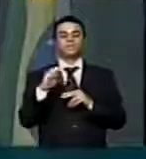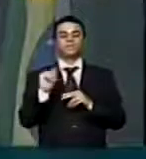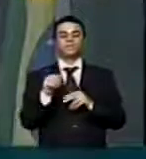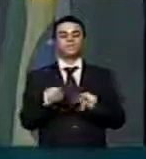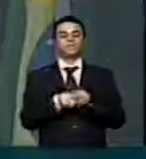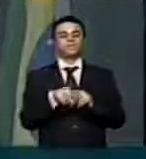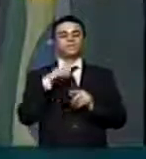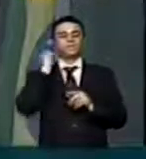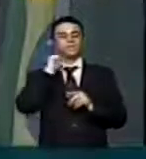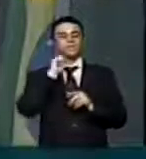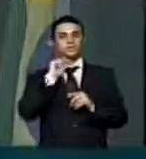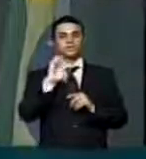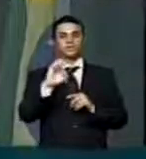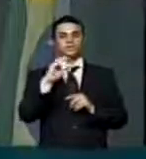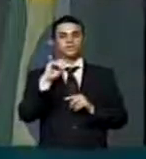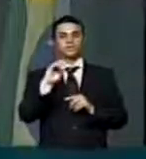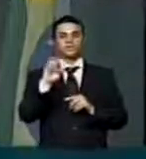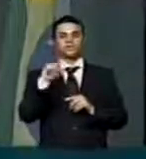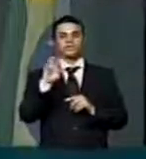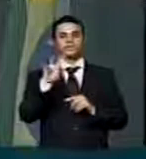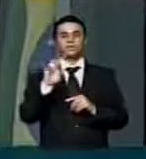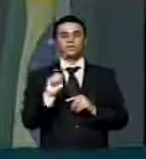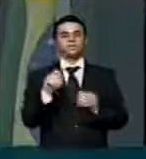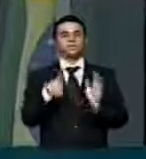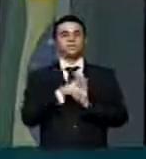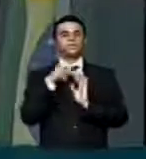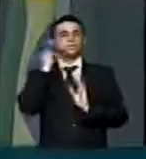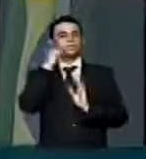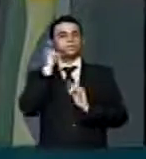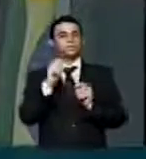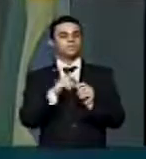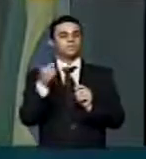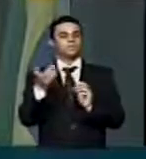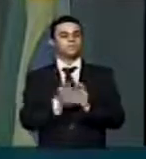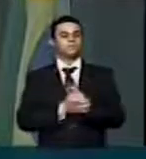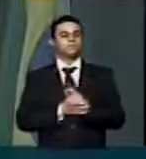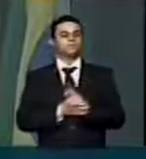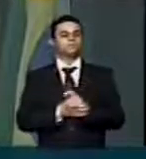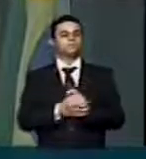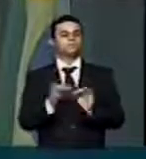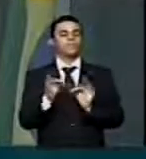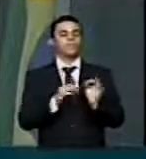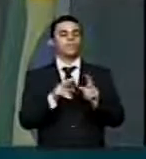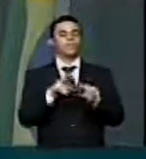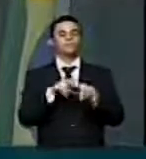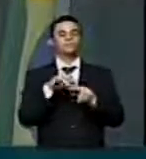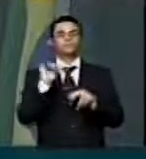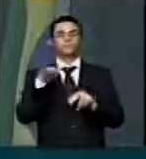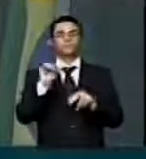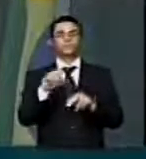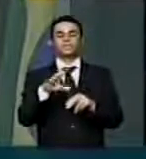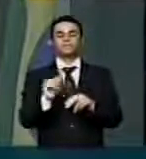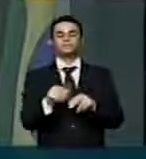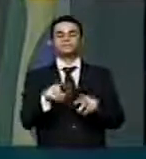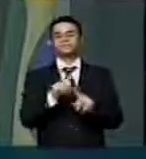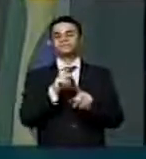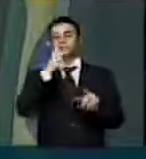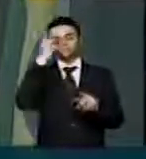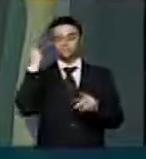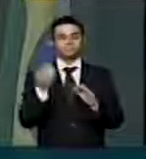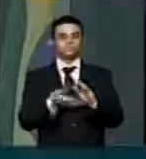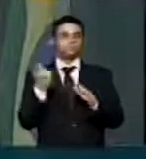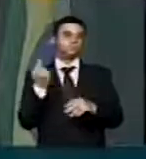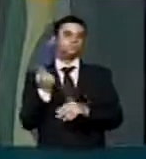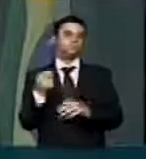emenda do senador Aécio Neves no Senado, que também defende a correção pela inflação, pelo menos, para não lesar o trabalhador, para não